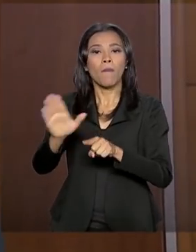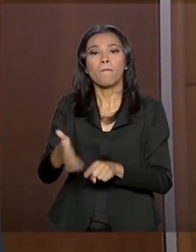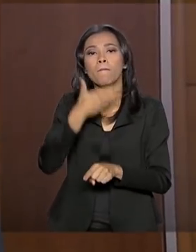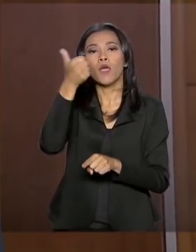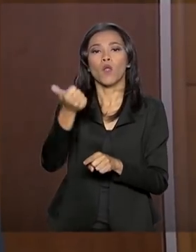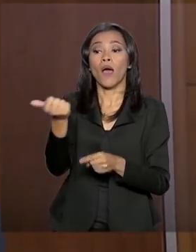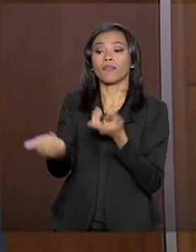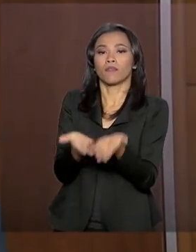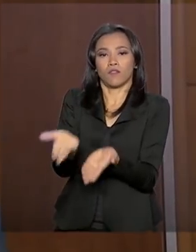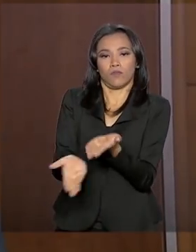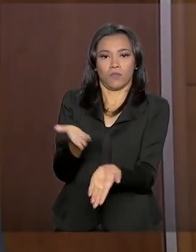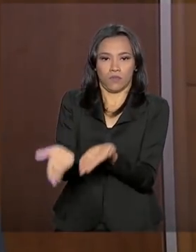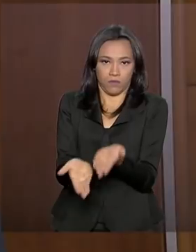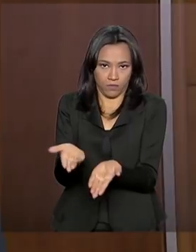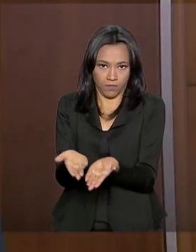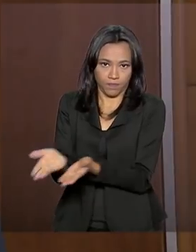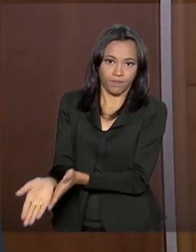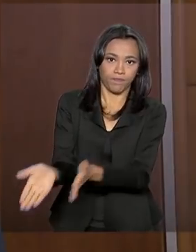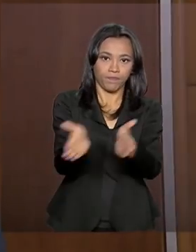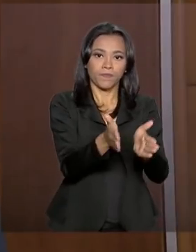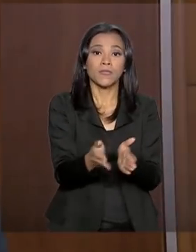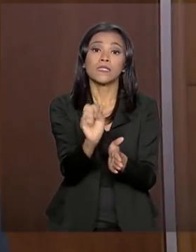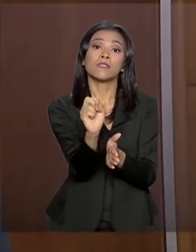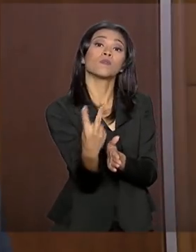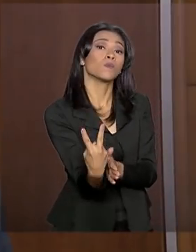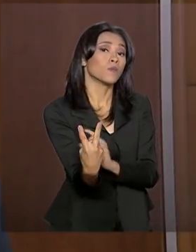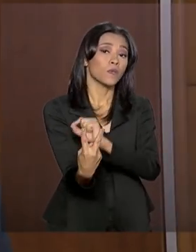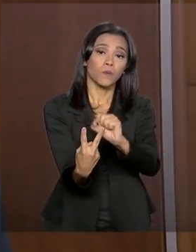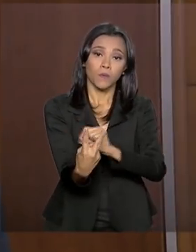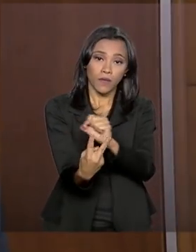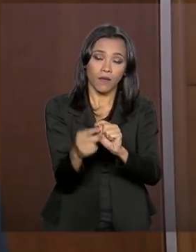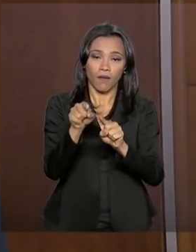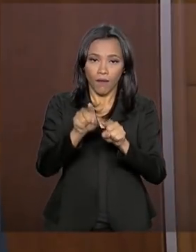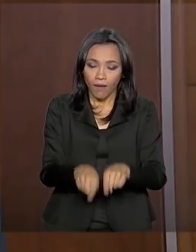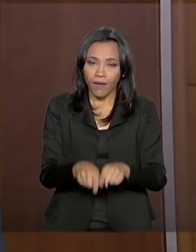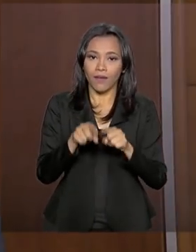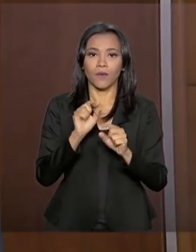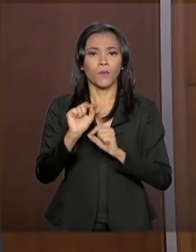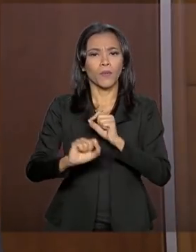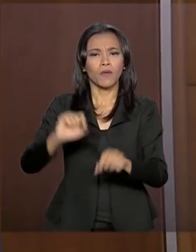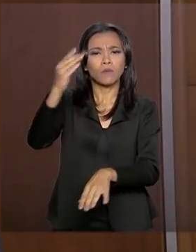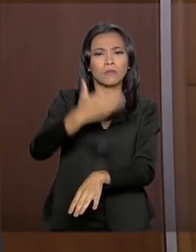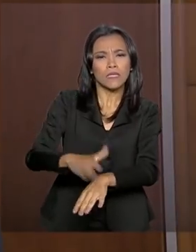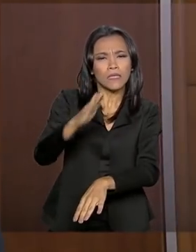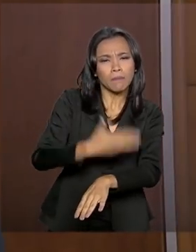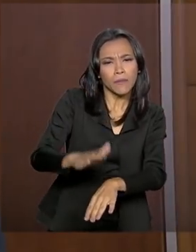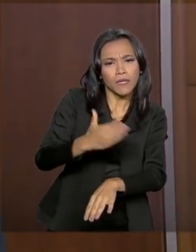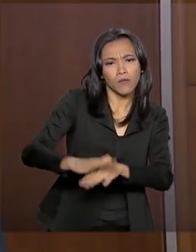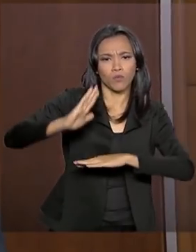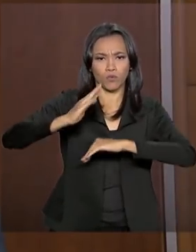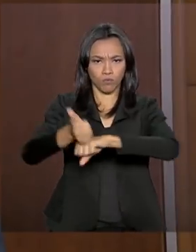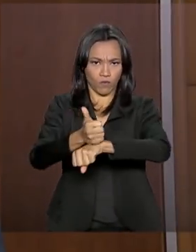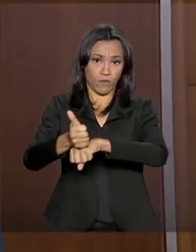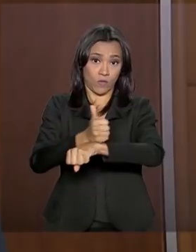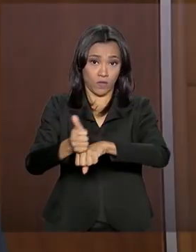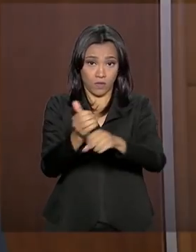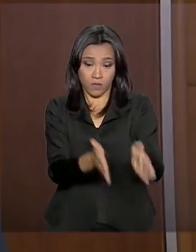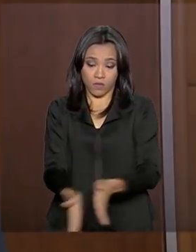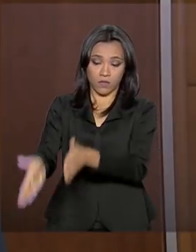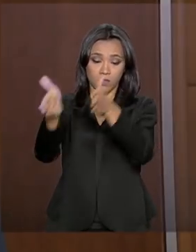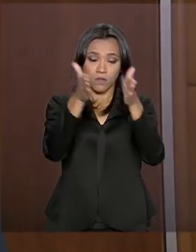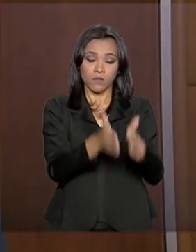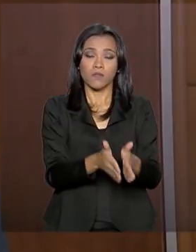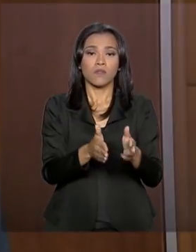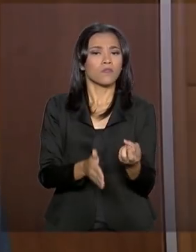atendimento. A segunda é um programa de qualificação do atendimento. A terceira é um